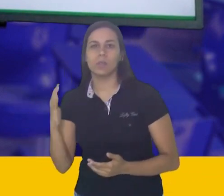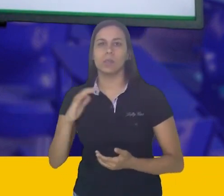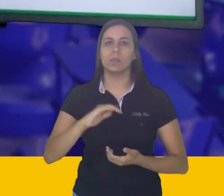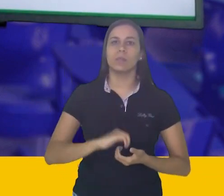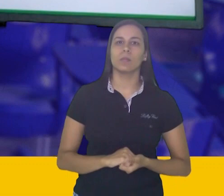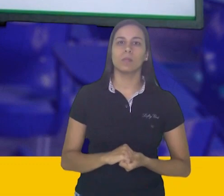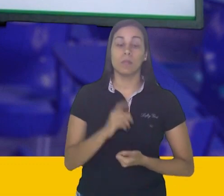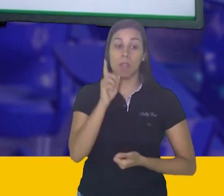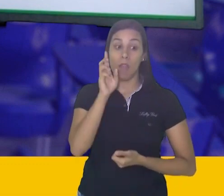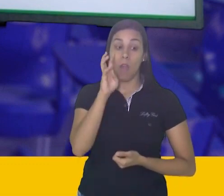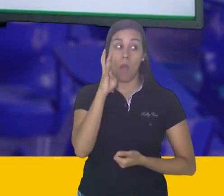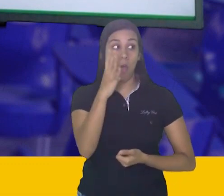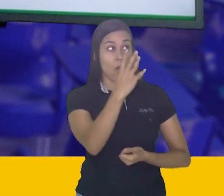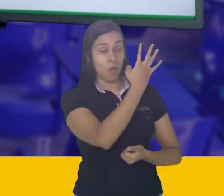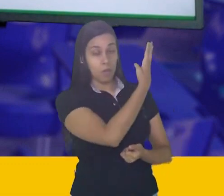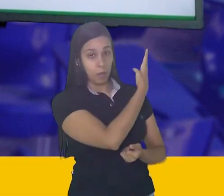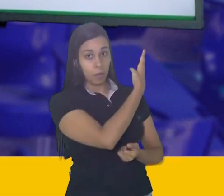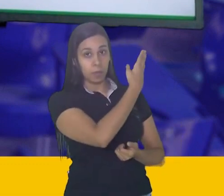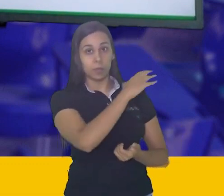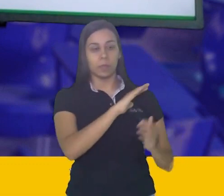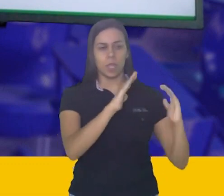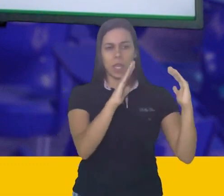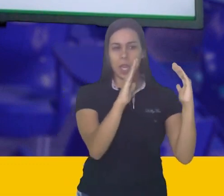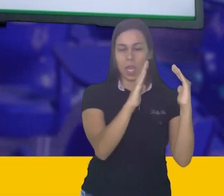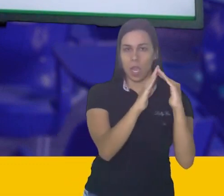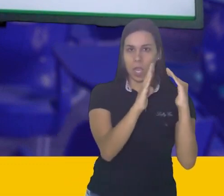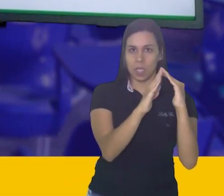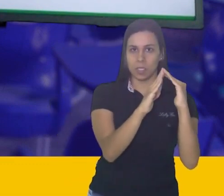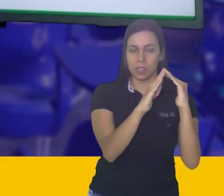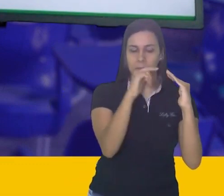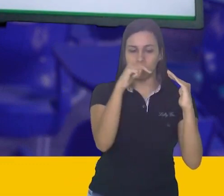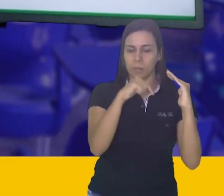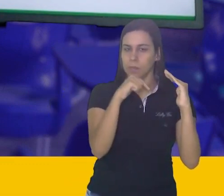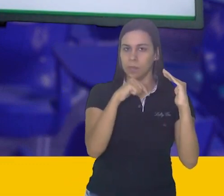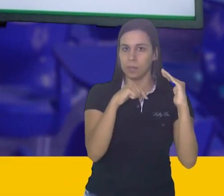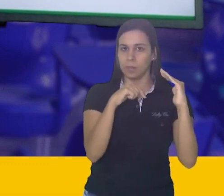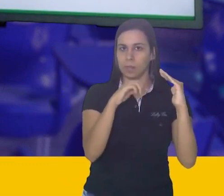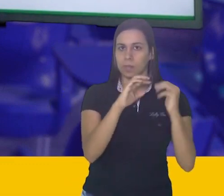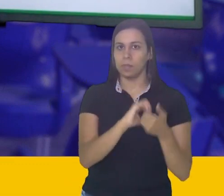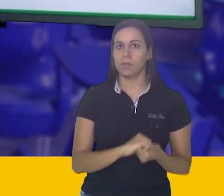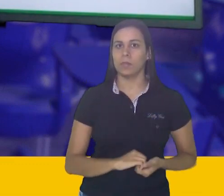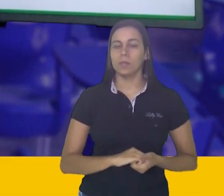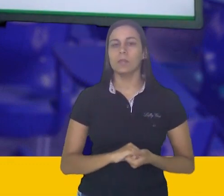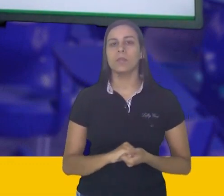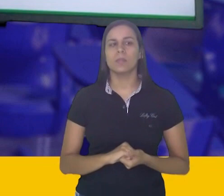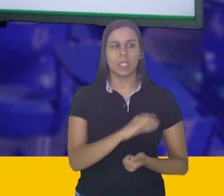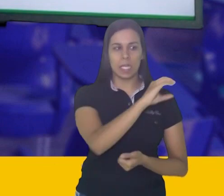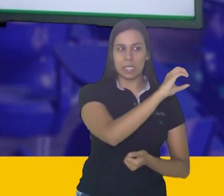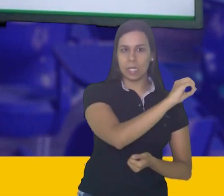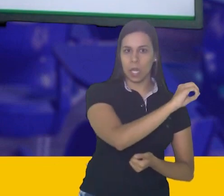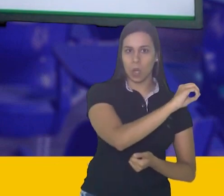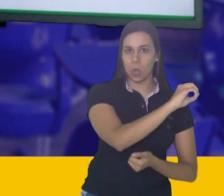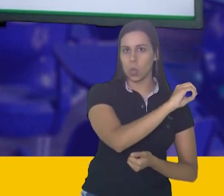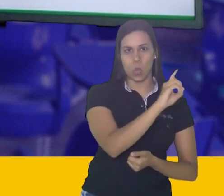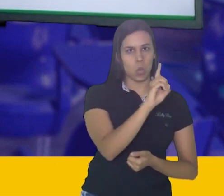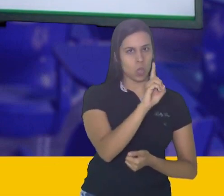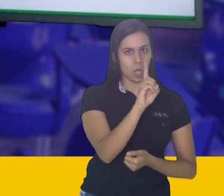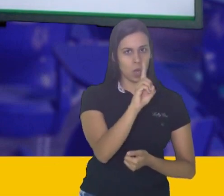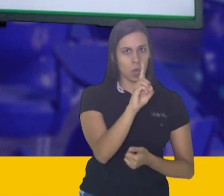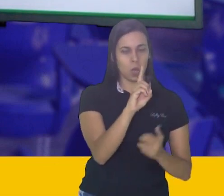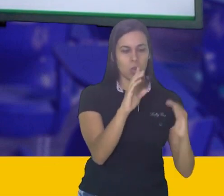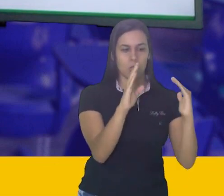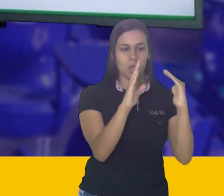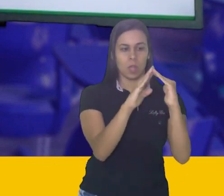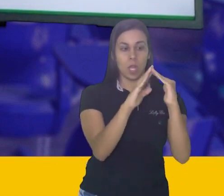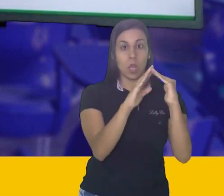analisar a questão? Observe que a casa de João não está no número zero, e sim no número dez.